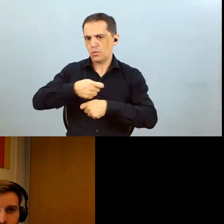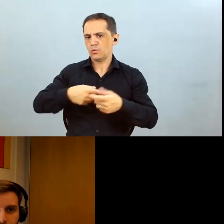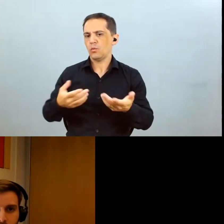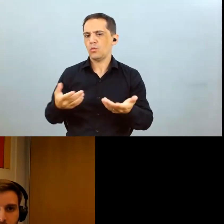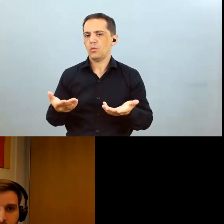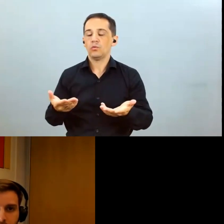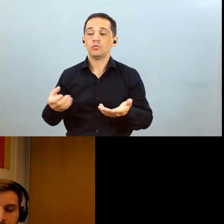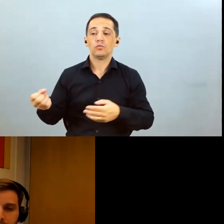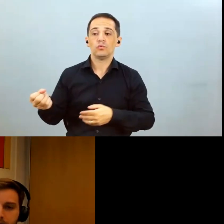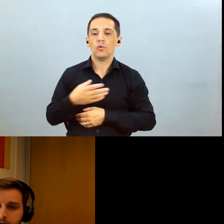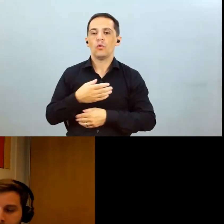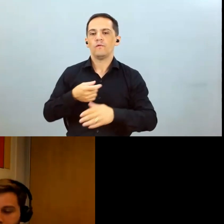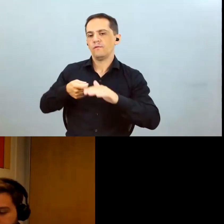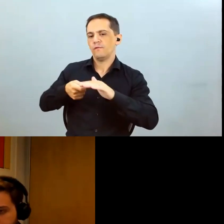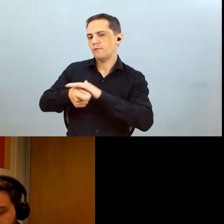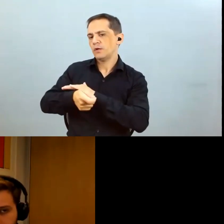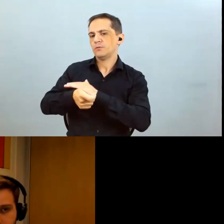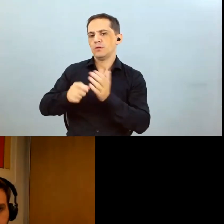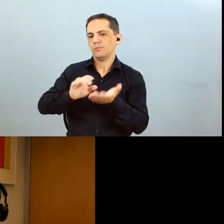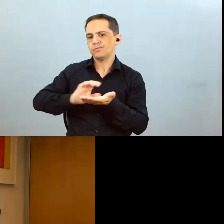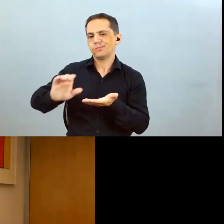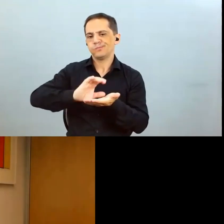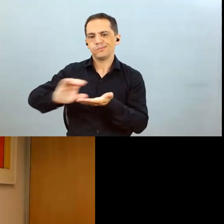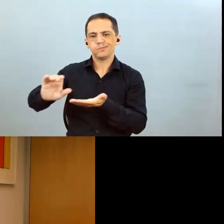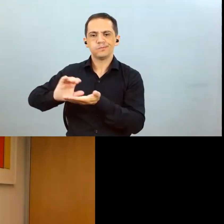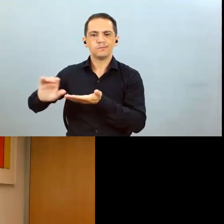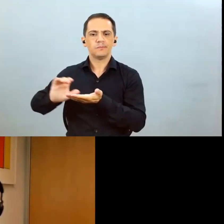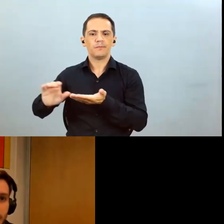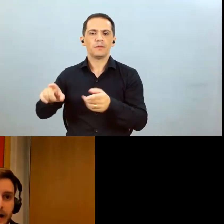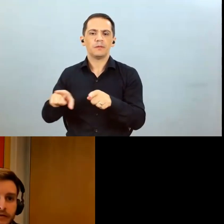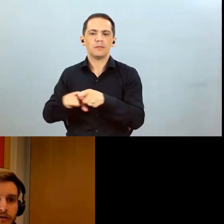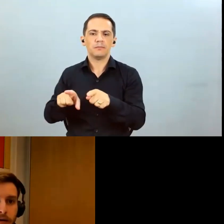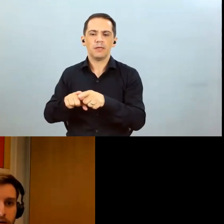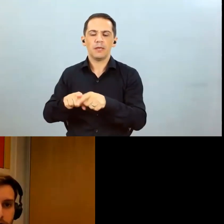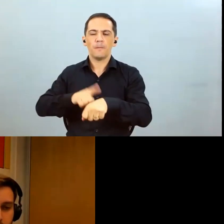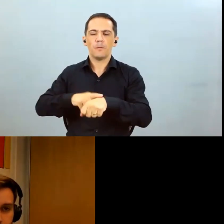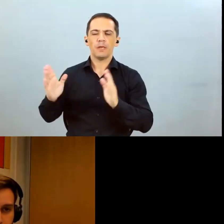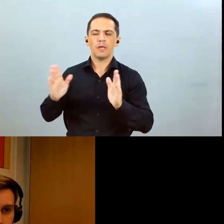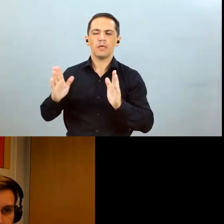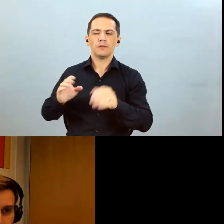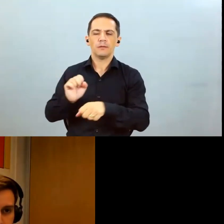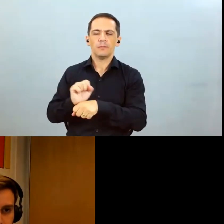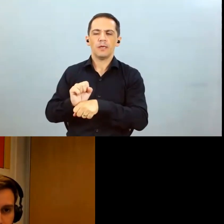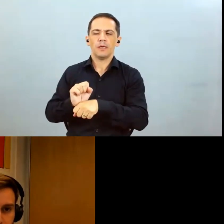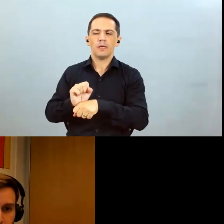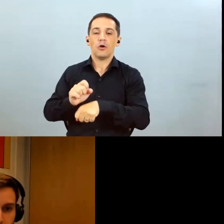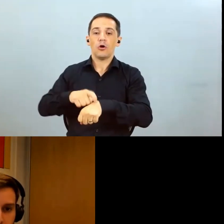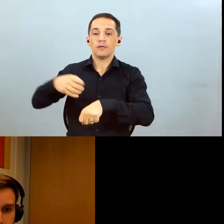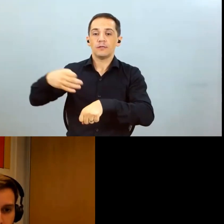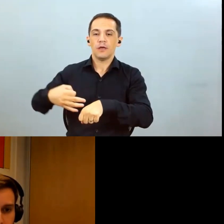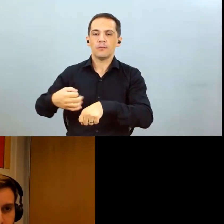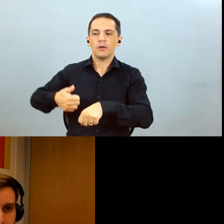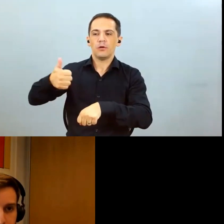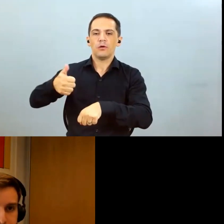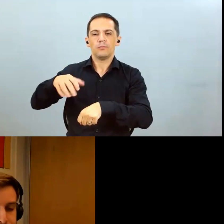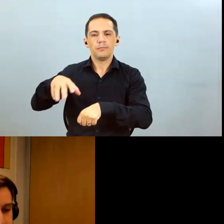investimentos eu não sei investir mais armazenagem para pegar uma janela um pouquinho melhor da safra como é que isso tem impactado a